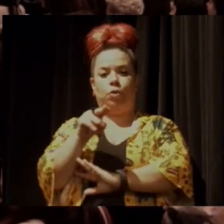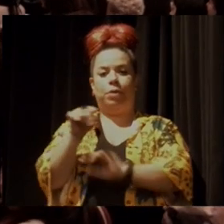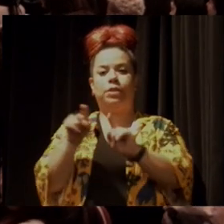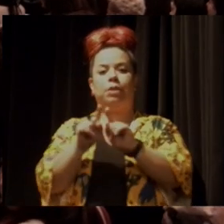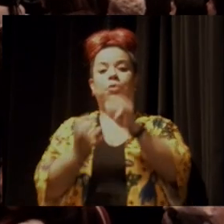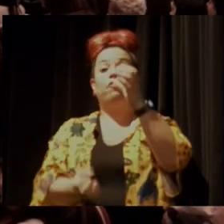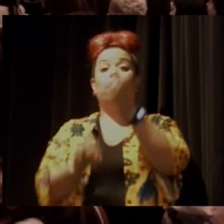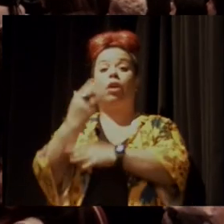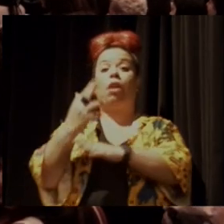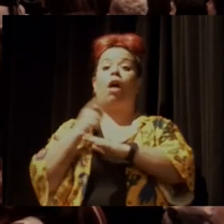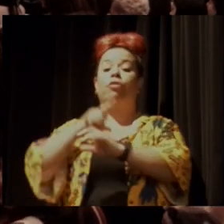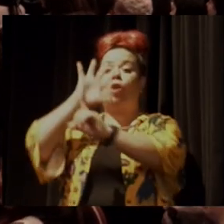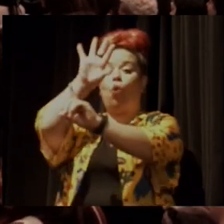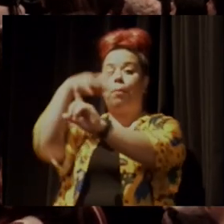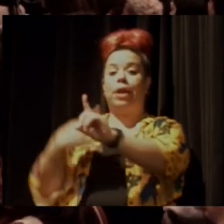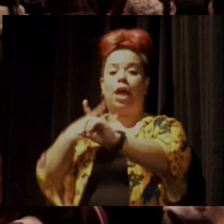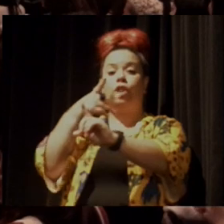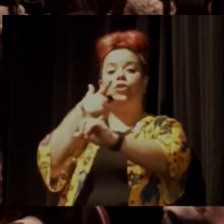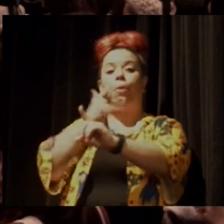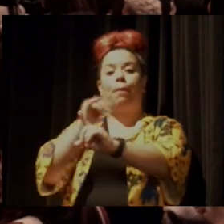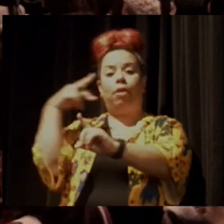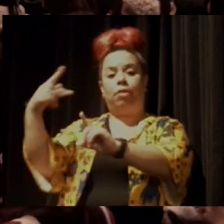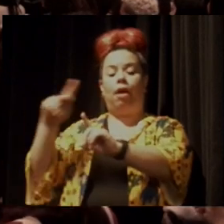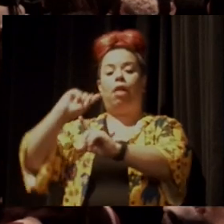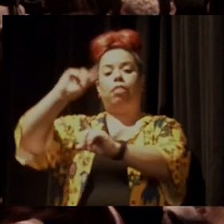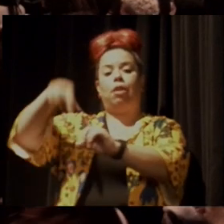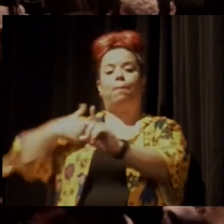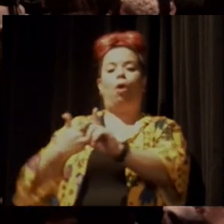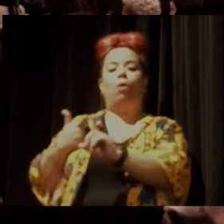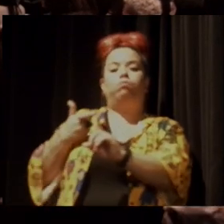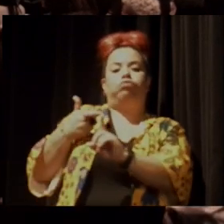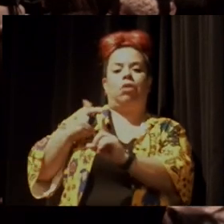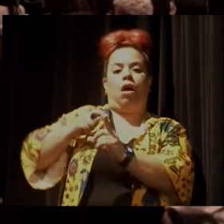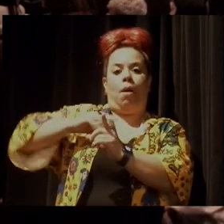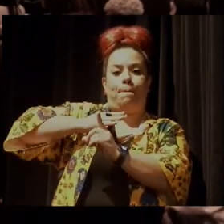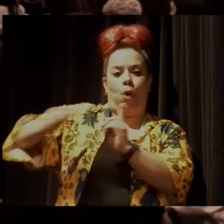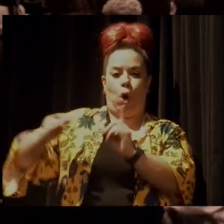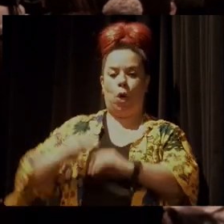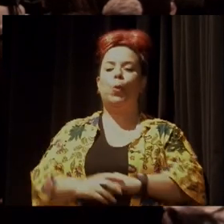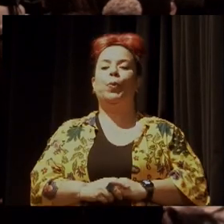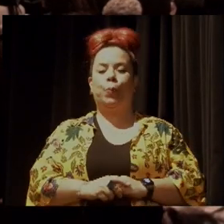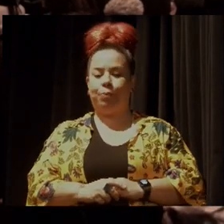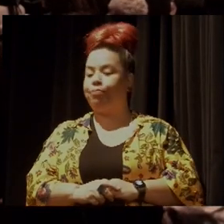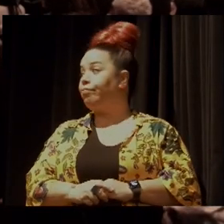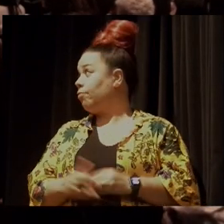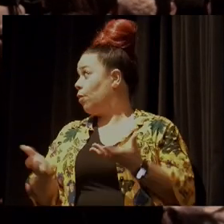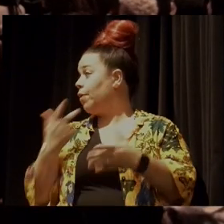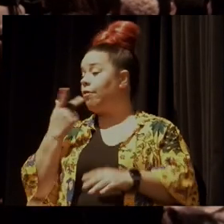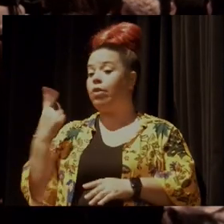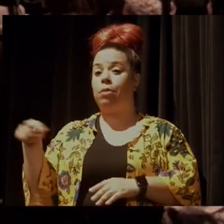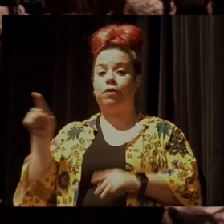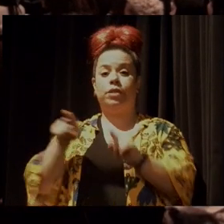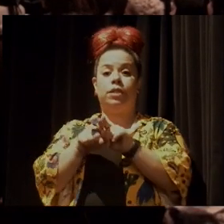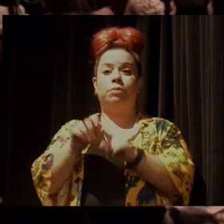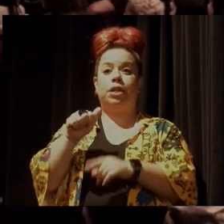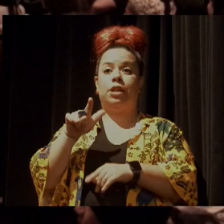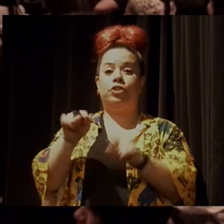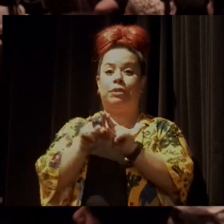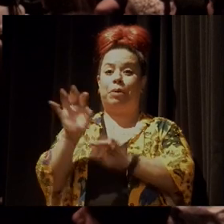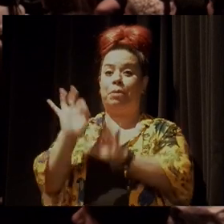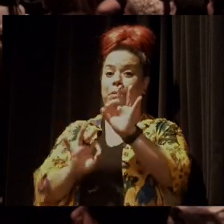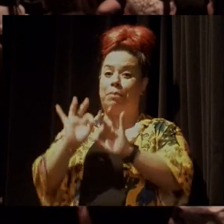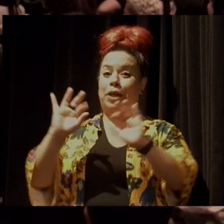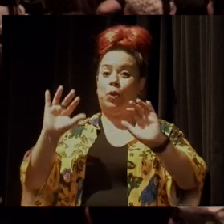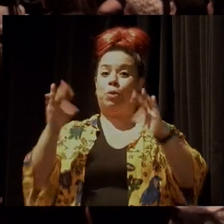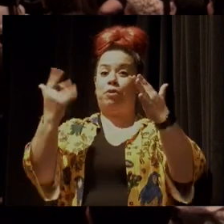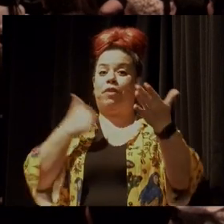Mendes, logo após o seu assassinato. E, Ângela, queria destacar aqui, me preparando para esse